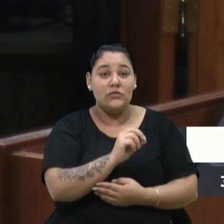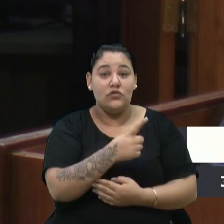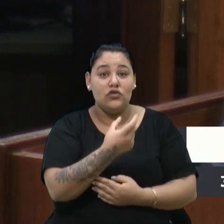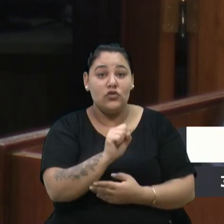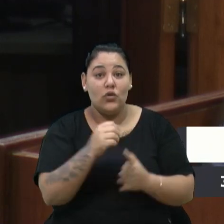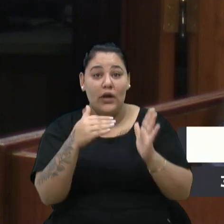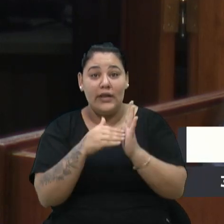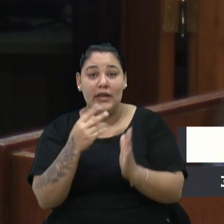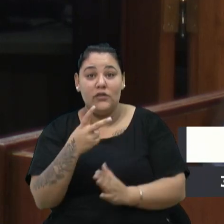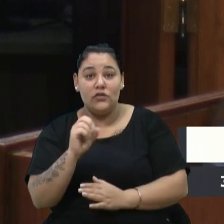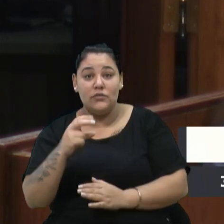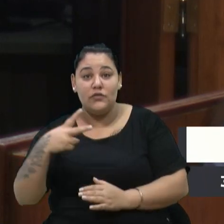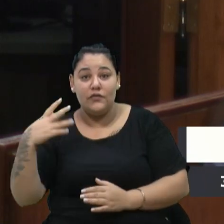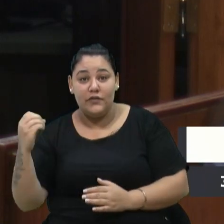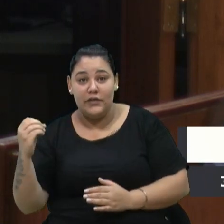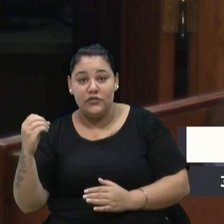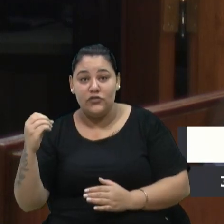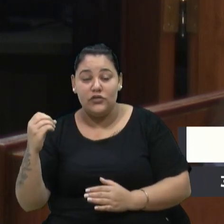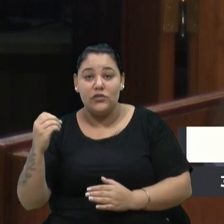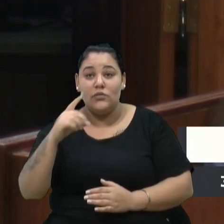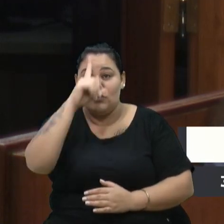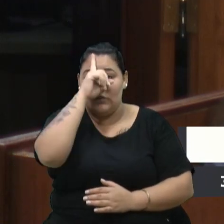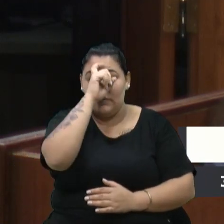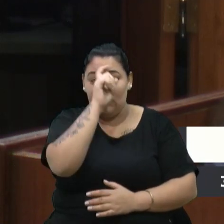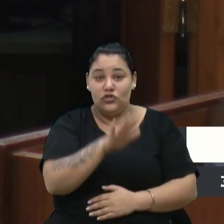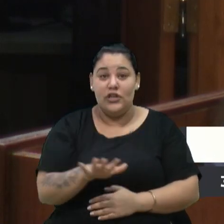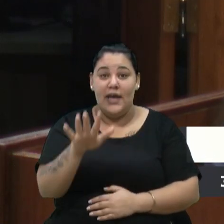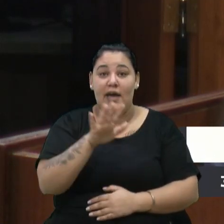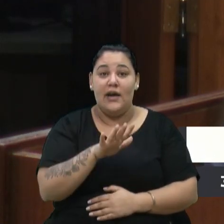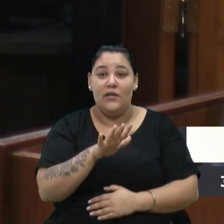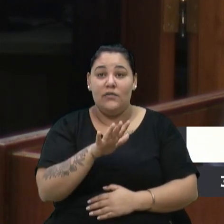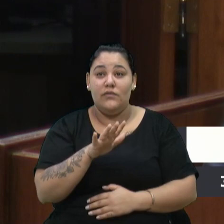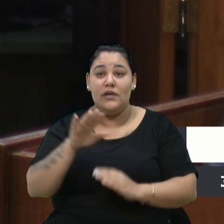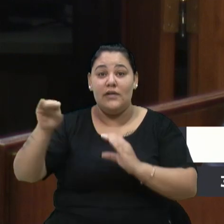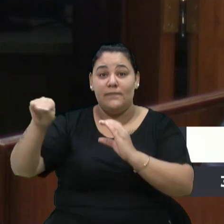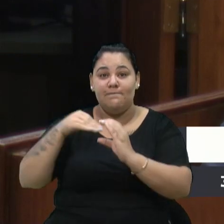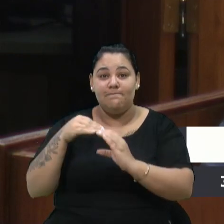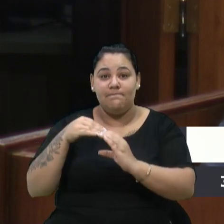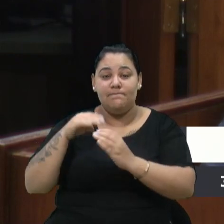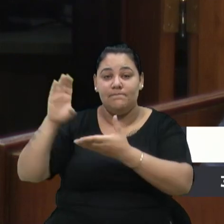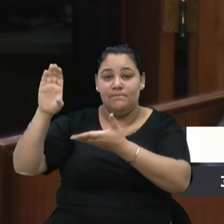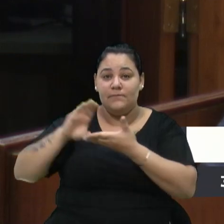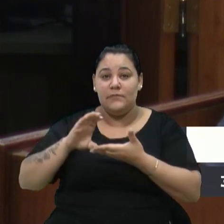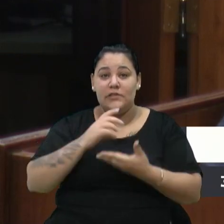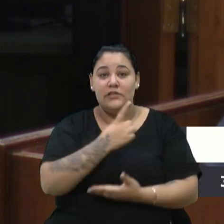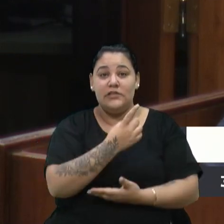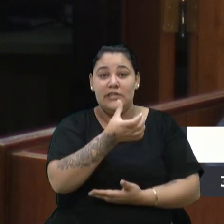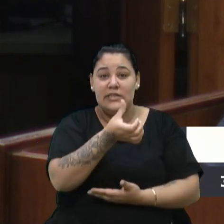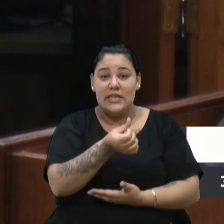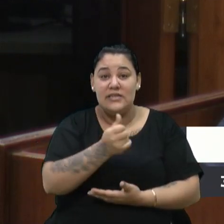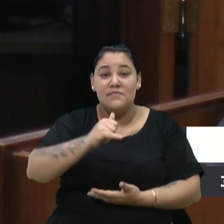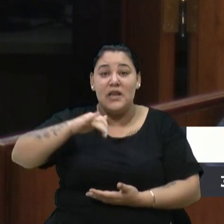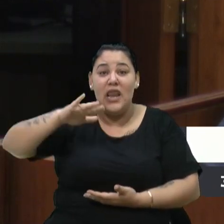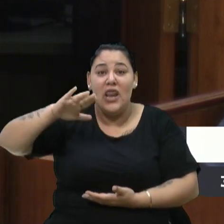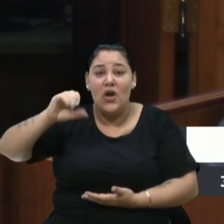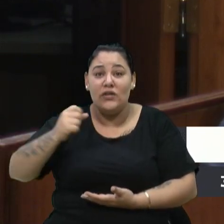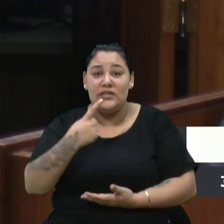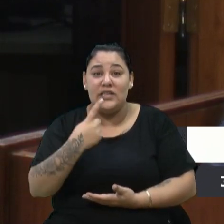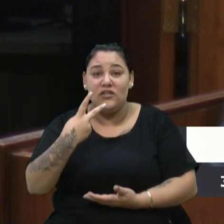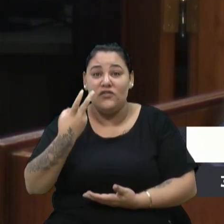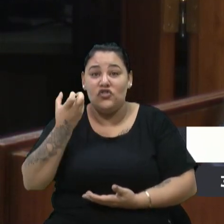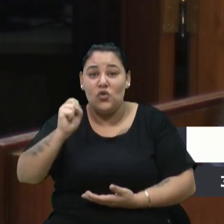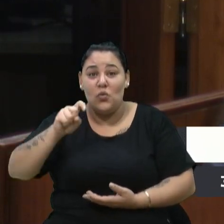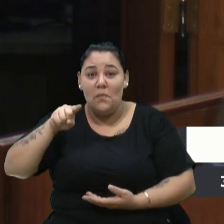para o Hospital Geral. Então vieram R 16.128.000 de emendas parlamentares em quatro anos.